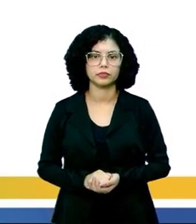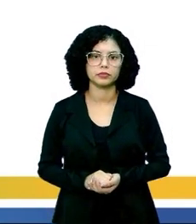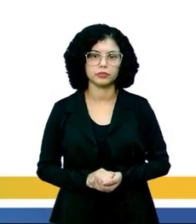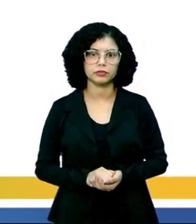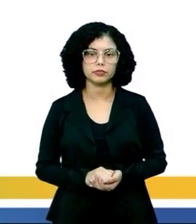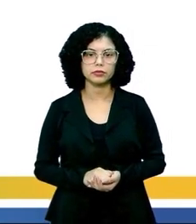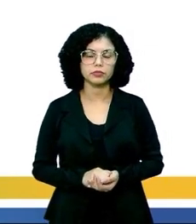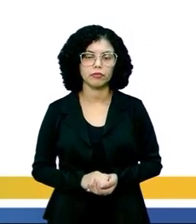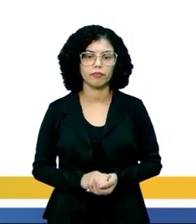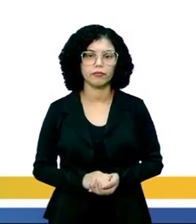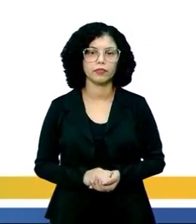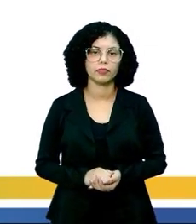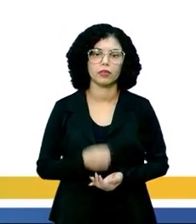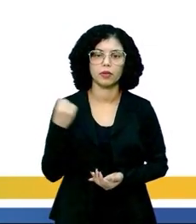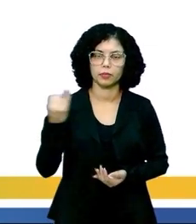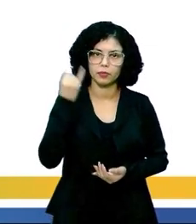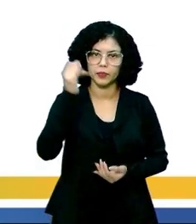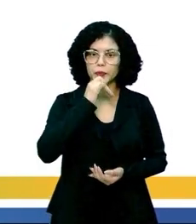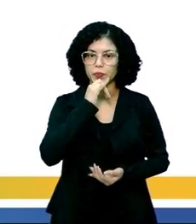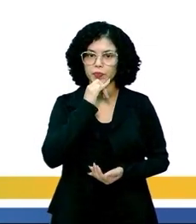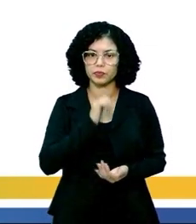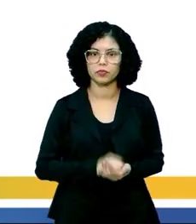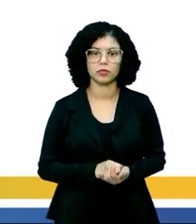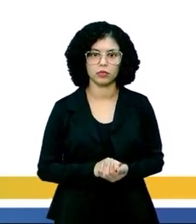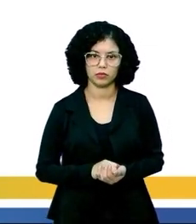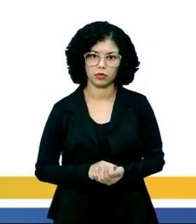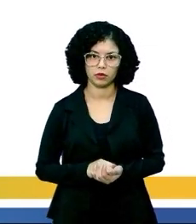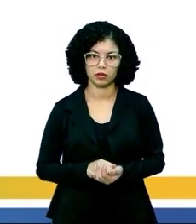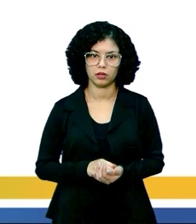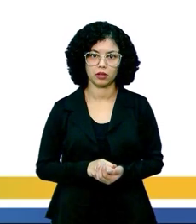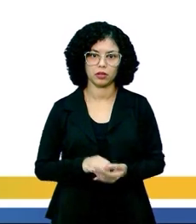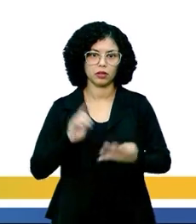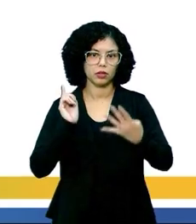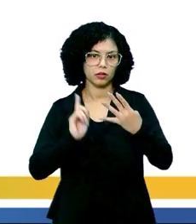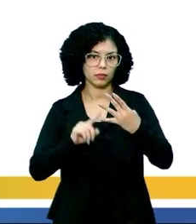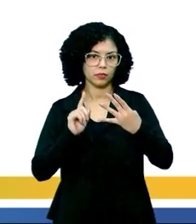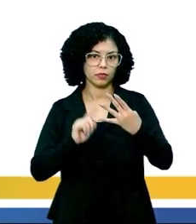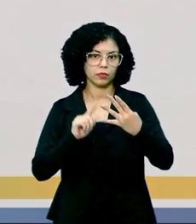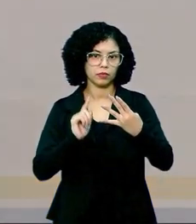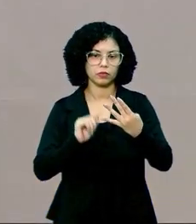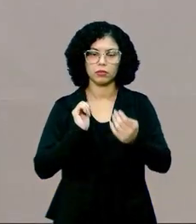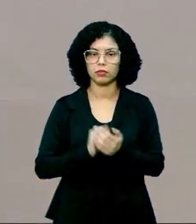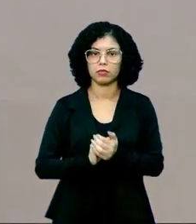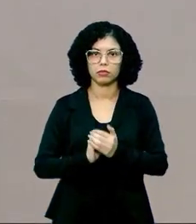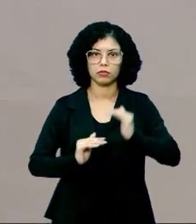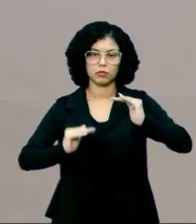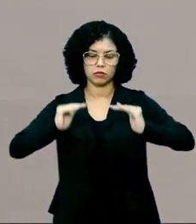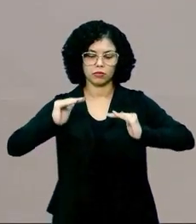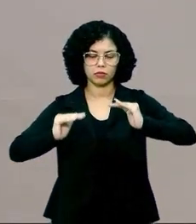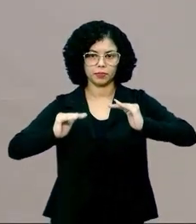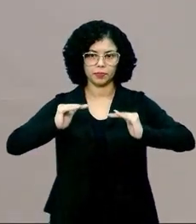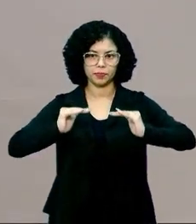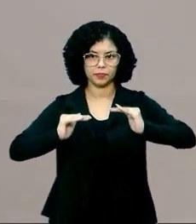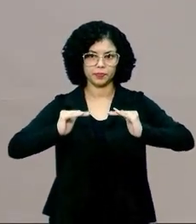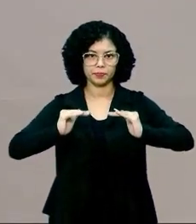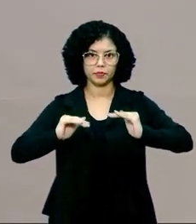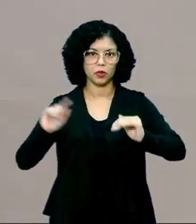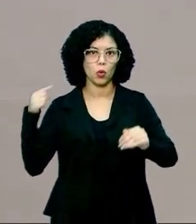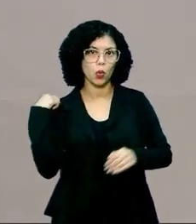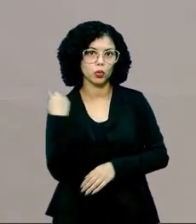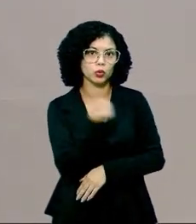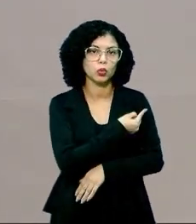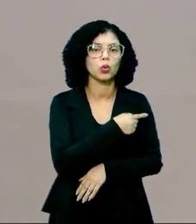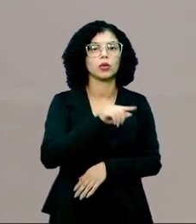equilíbrio, tá? Então, esses aí são um dos exemplos. Temos o outro, equilíbrio hídrico. Bom, a gente sabe que o nosso